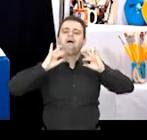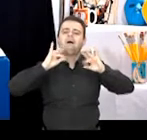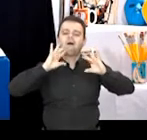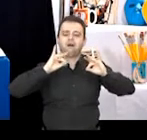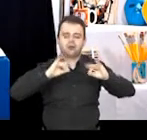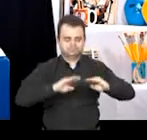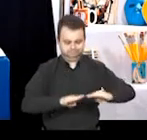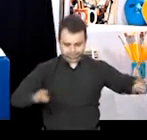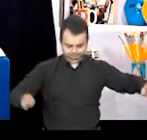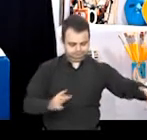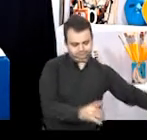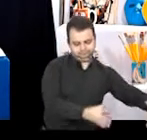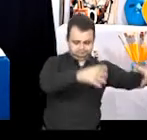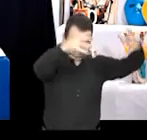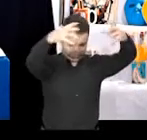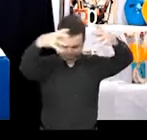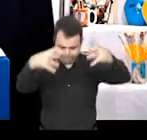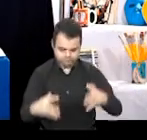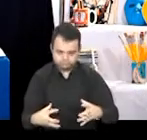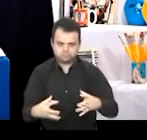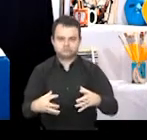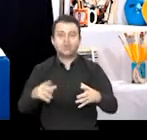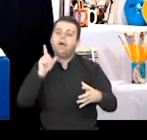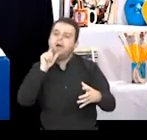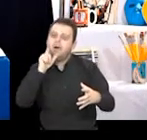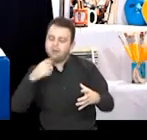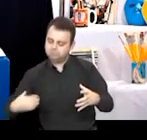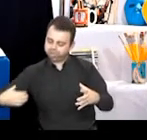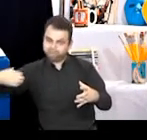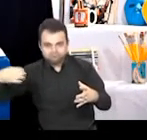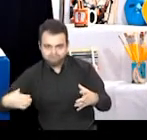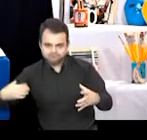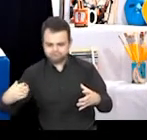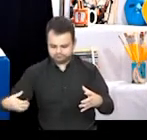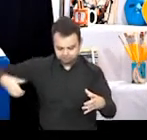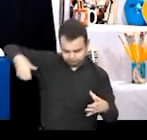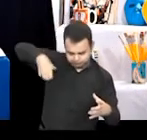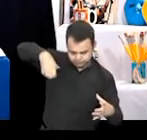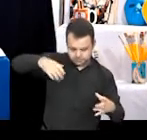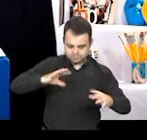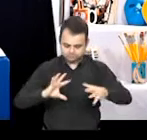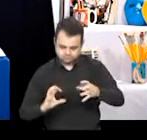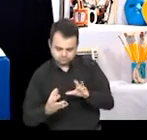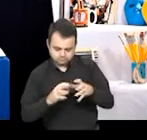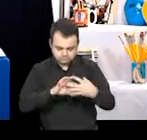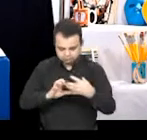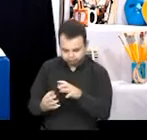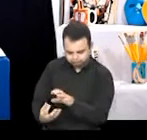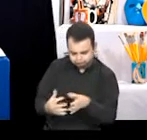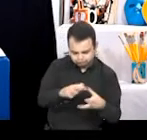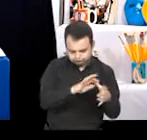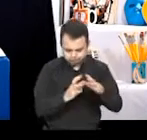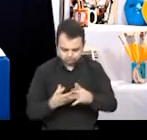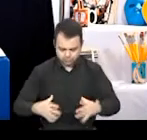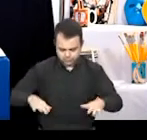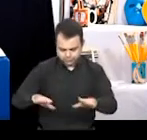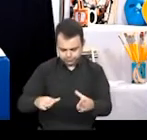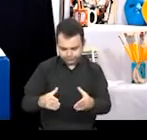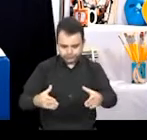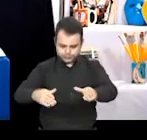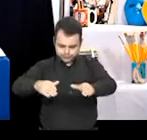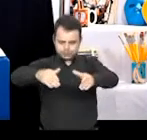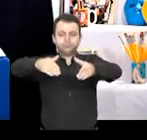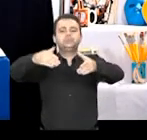colocasse aqui na mesa um bloco de argila ao lado de um copo d'água, a gente fosse, então, molhando a argila para dar